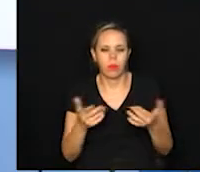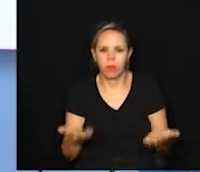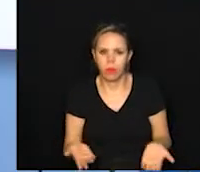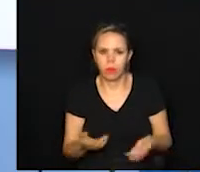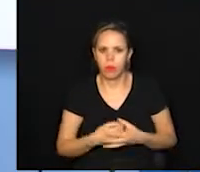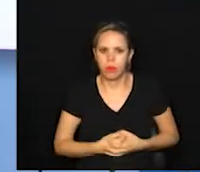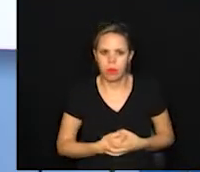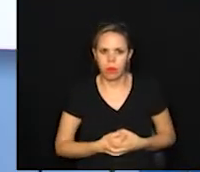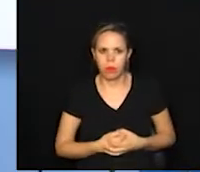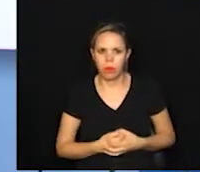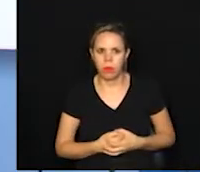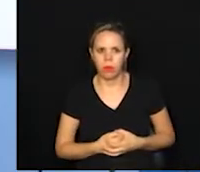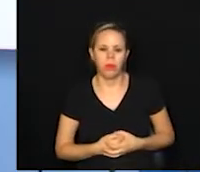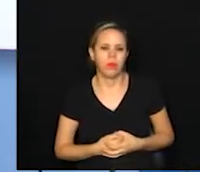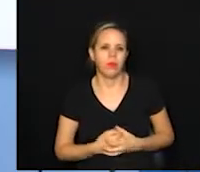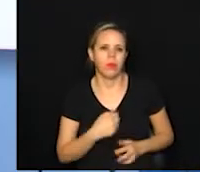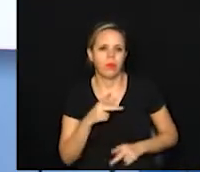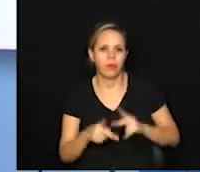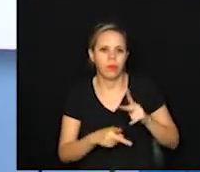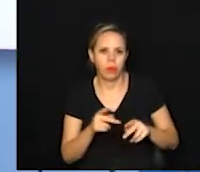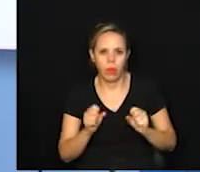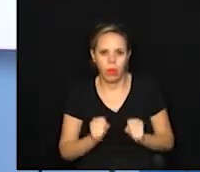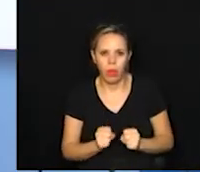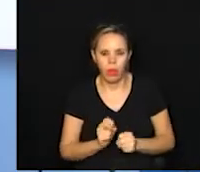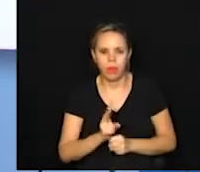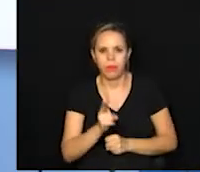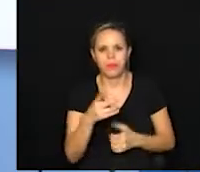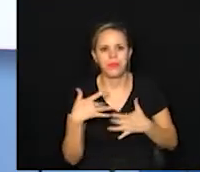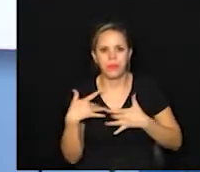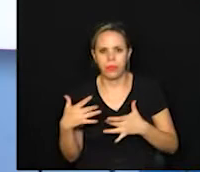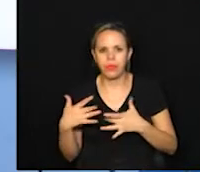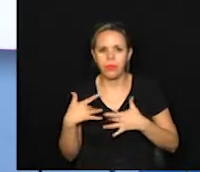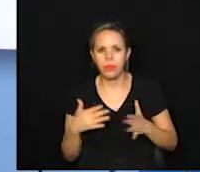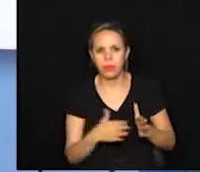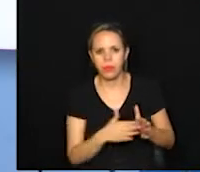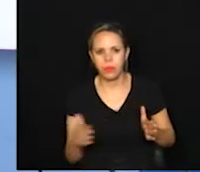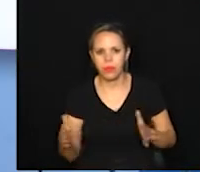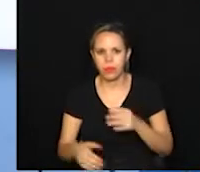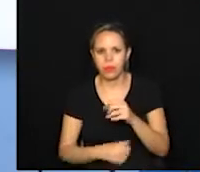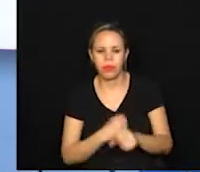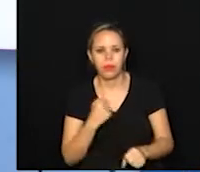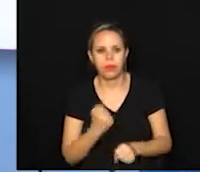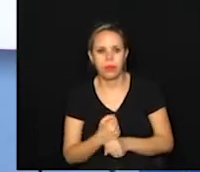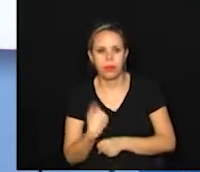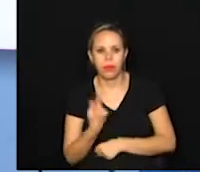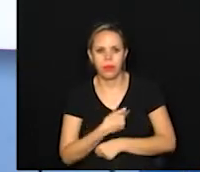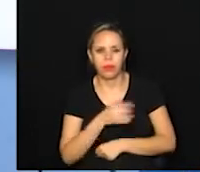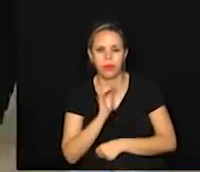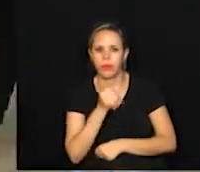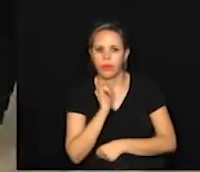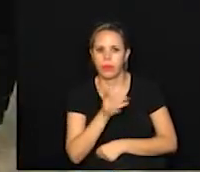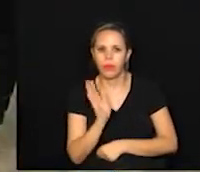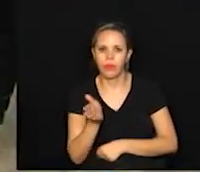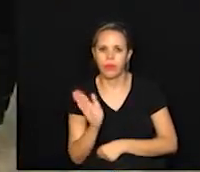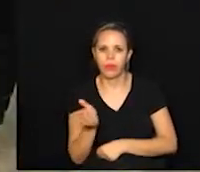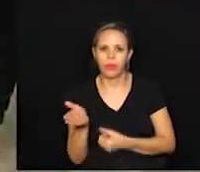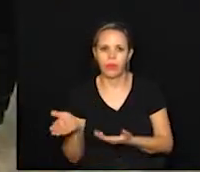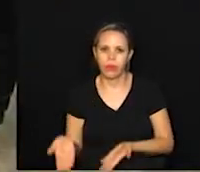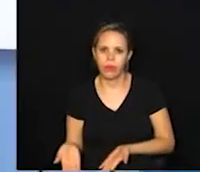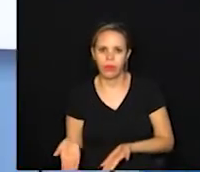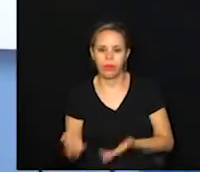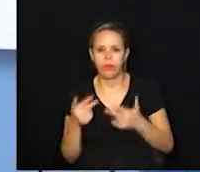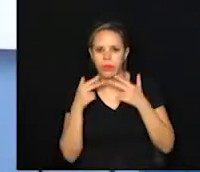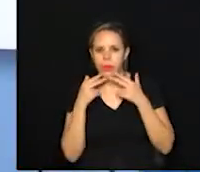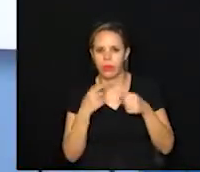para que as pessoas possam continuar doando nesse período. E este ano, a gente já falou, inclusive, aqui no